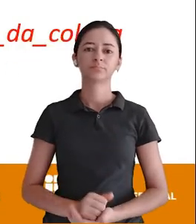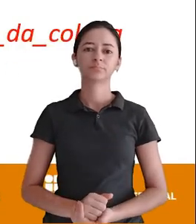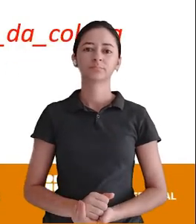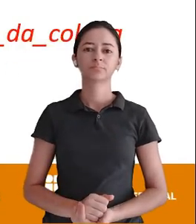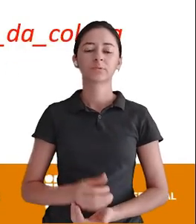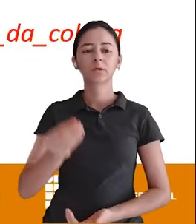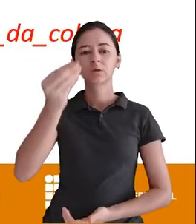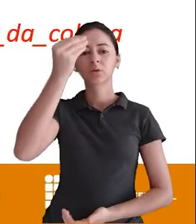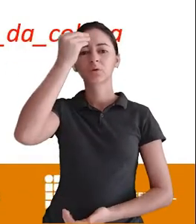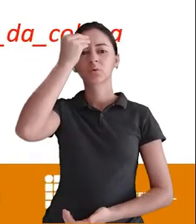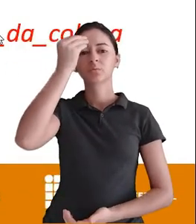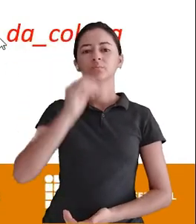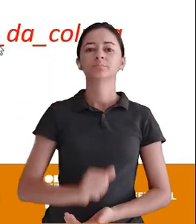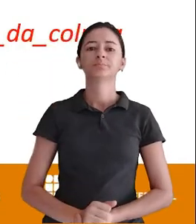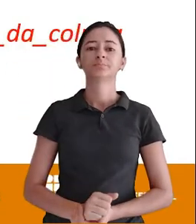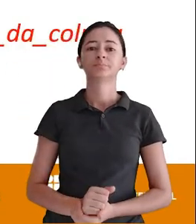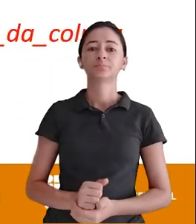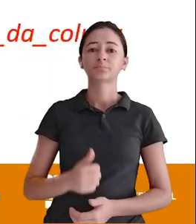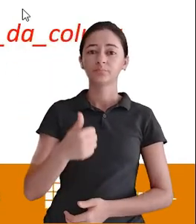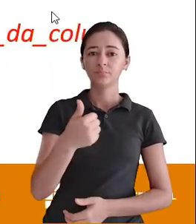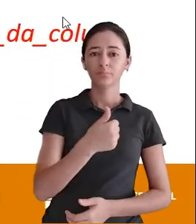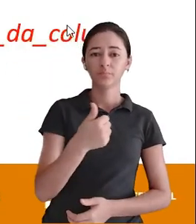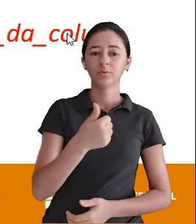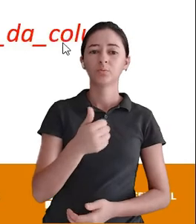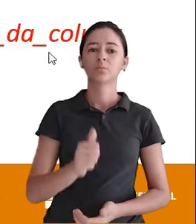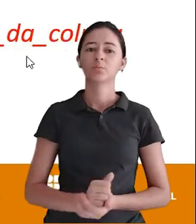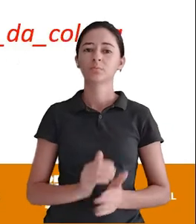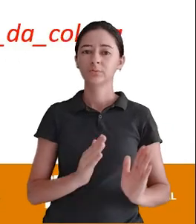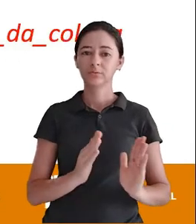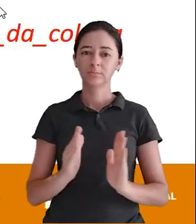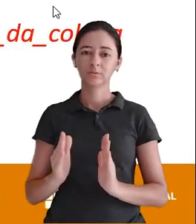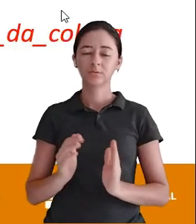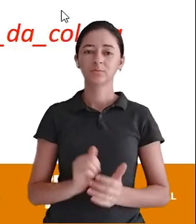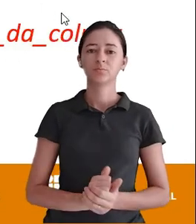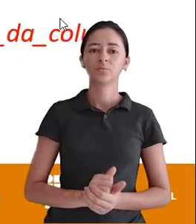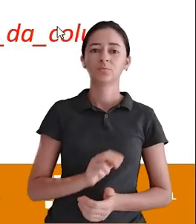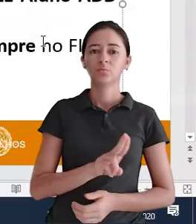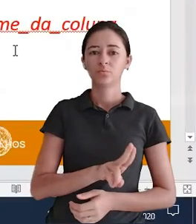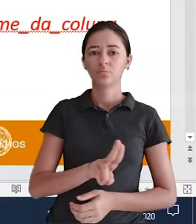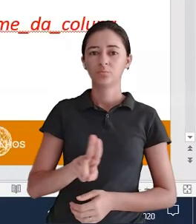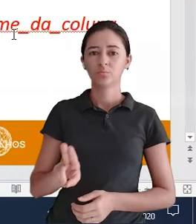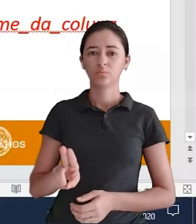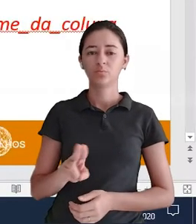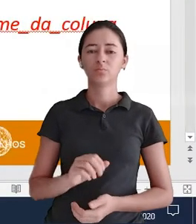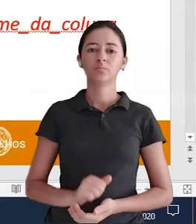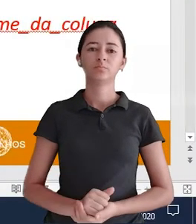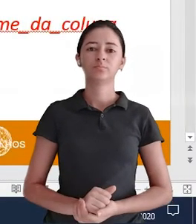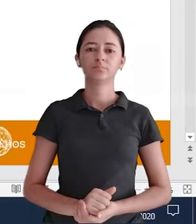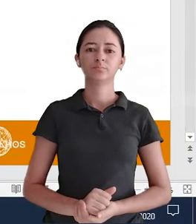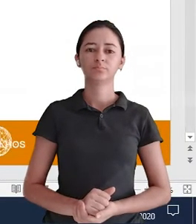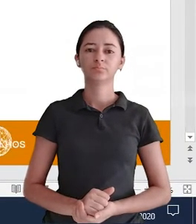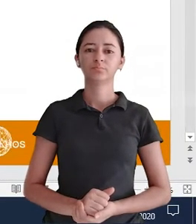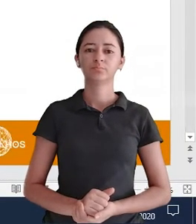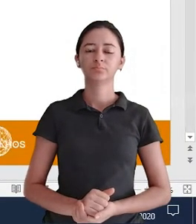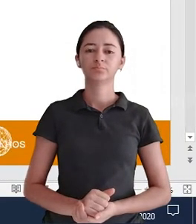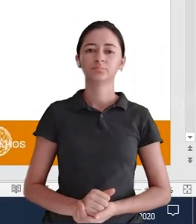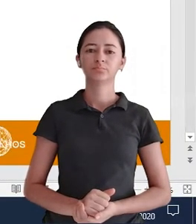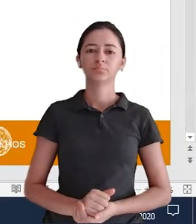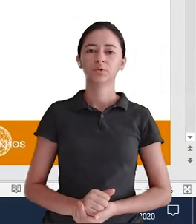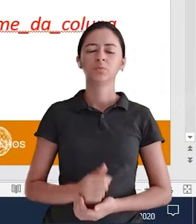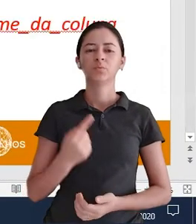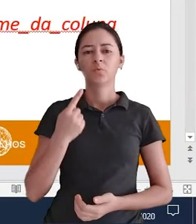Gravem isso O primeiro Temos Espaço Aí vemos O nome Do atributo Eu vou até mandar Esse aqui Nome de coluna Não